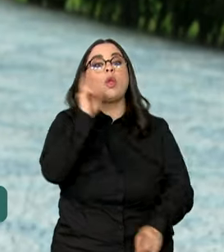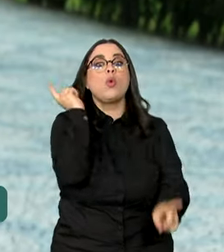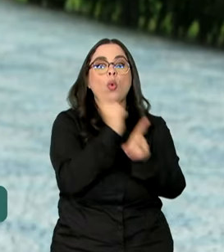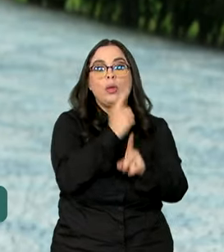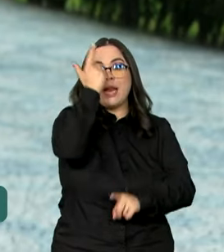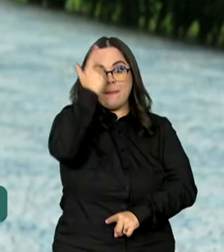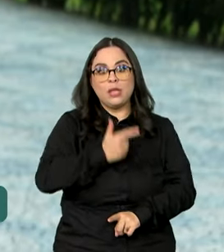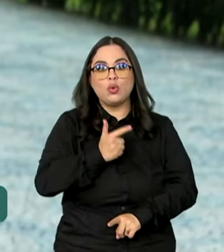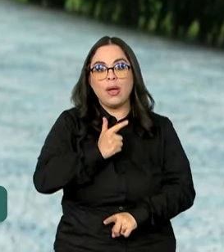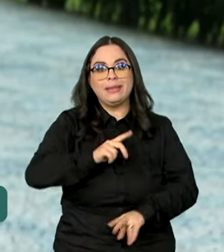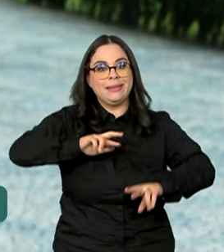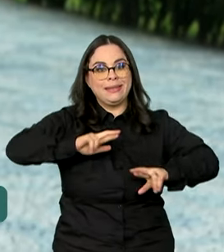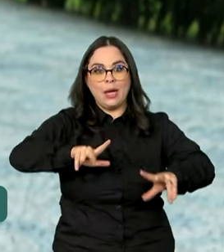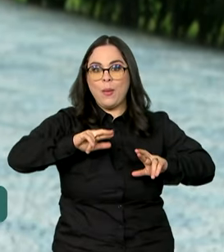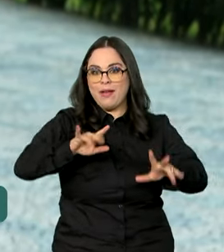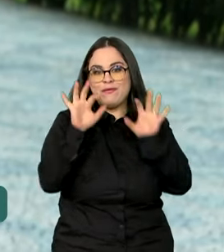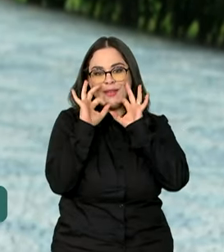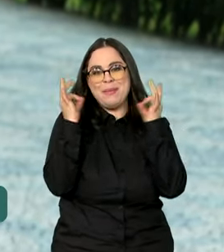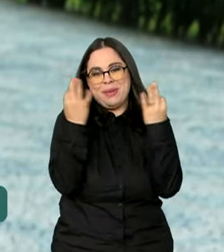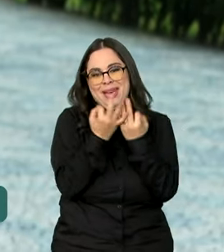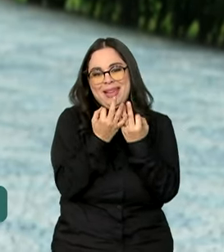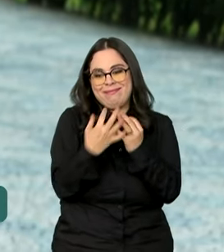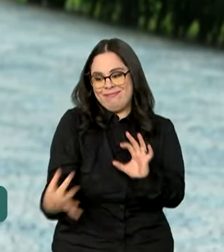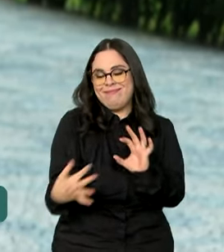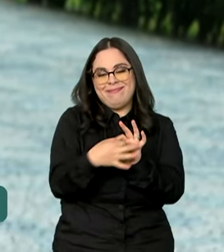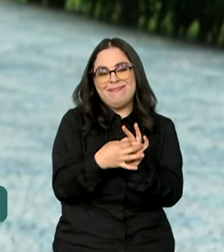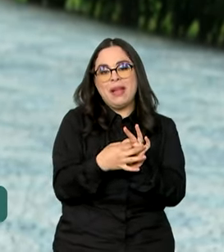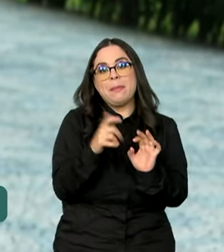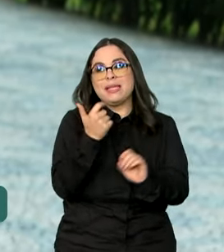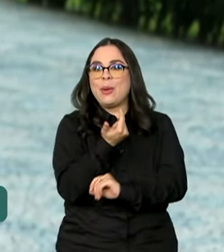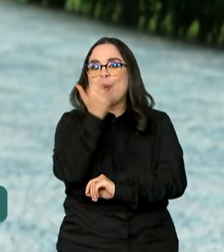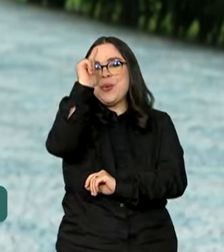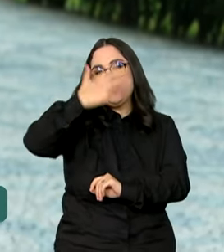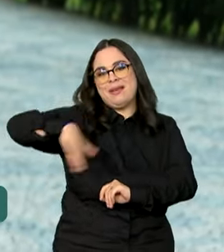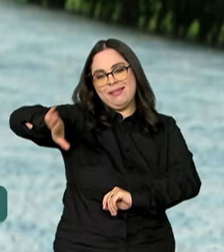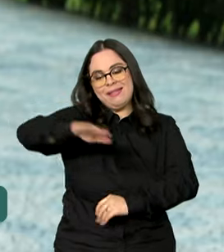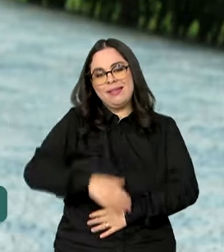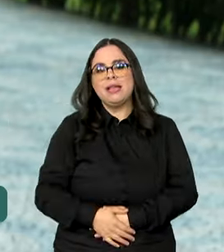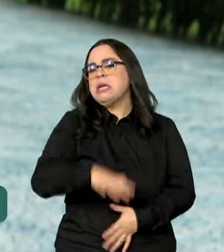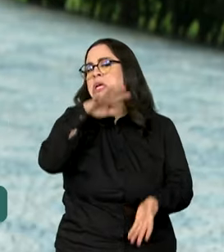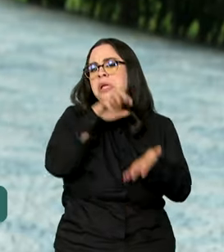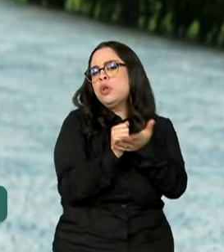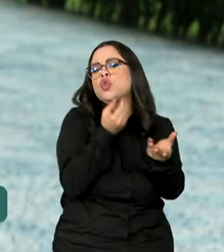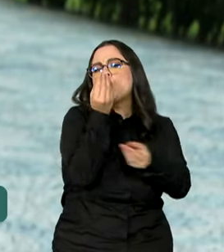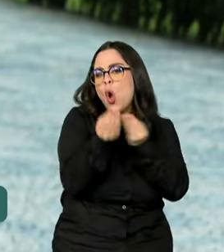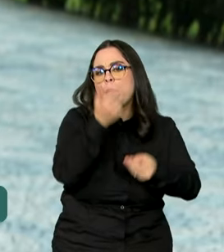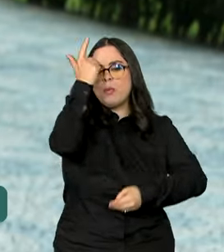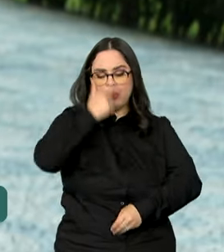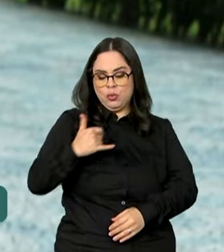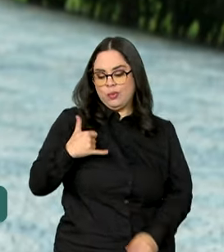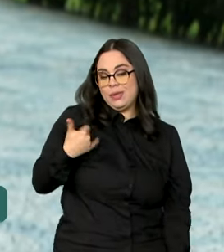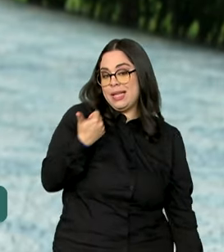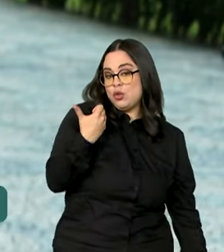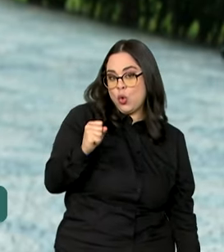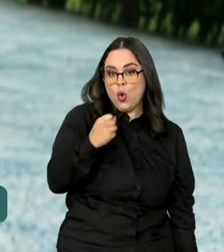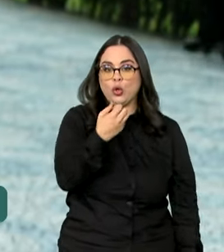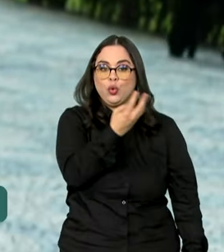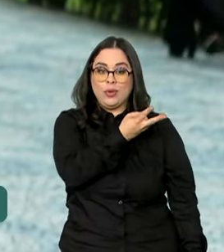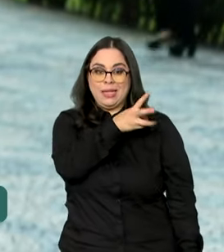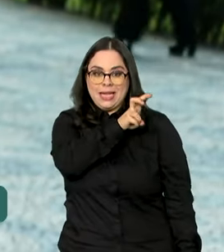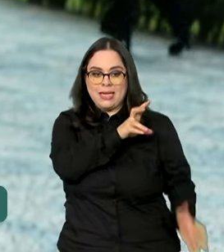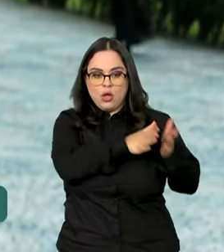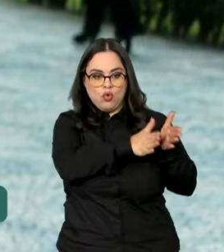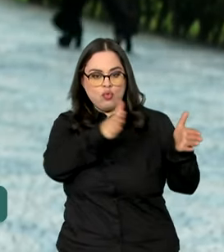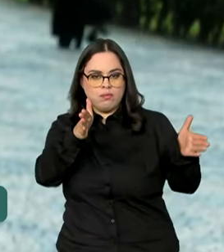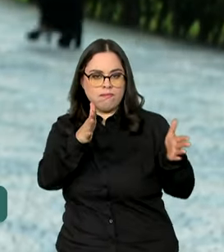doador que não seja um parente, uma pessoa da família. O cadastro de doadores pode ser feito por pessoas entre 18 e 35 anos